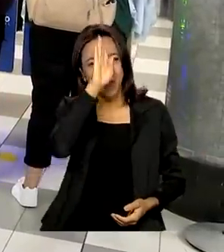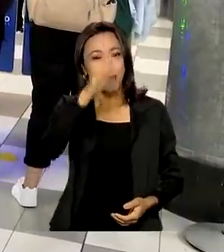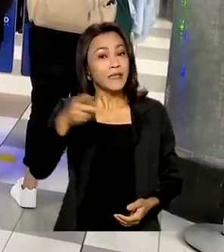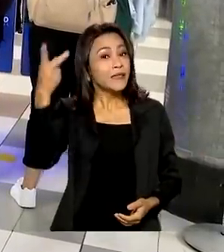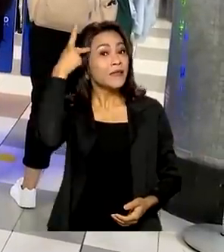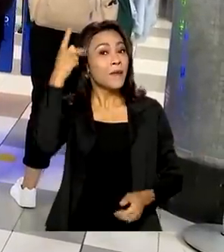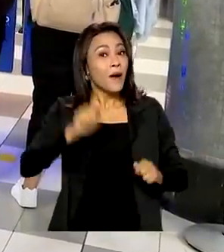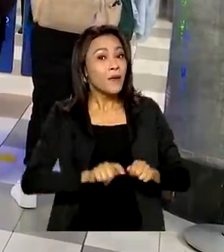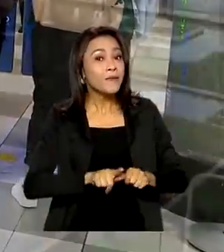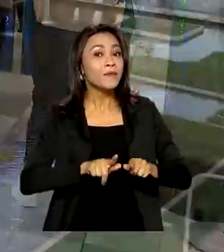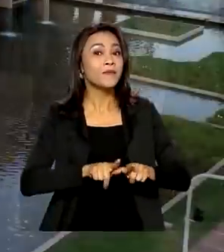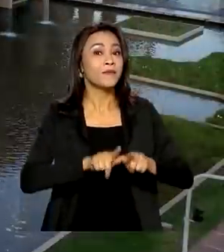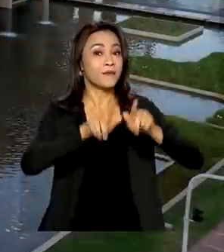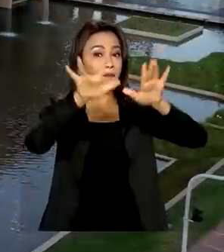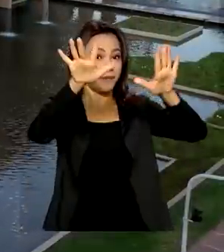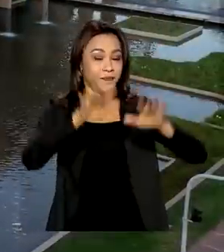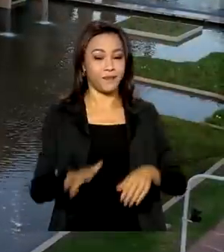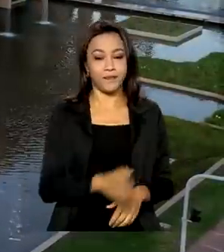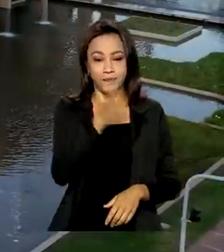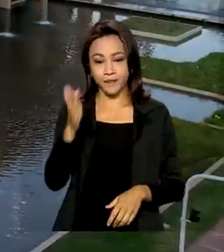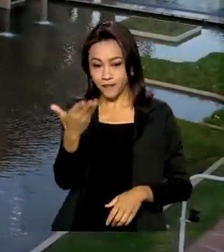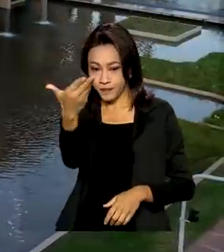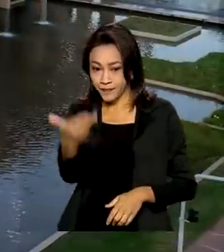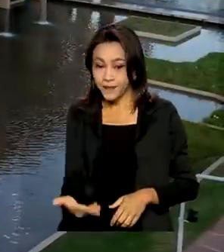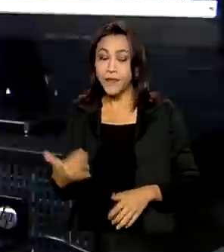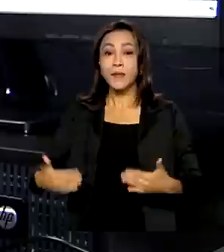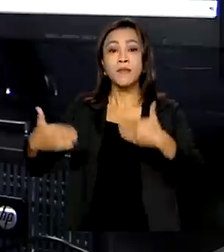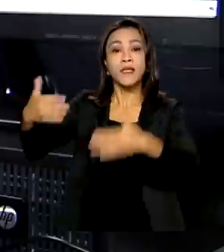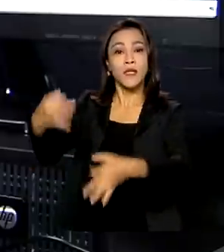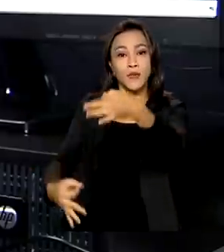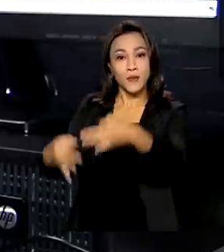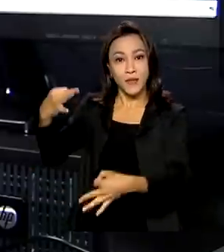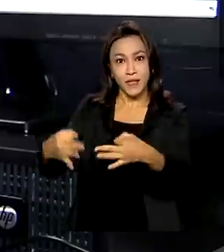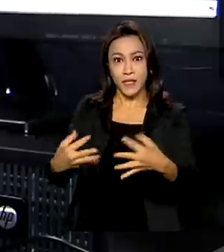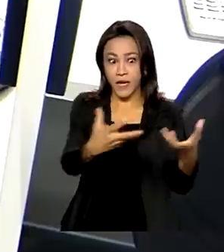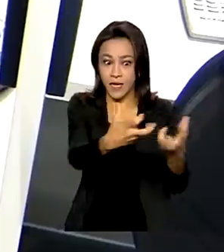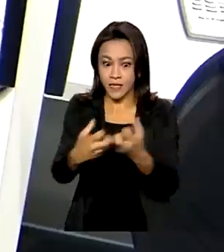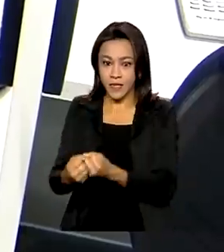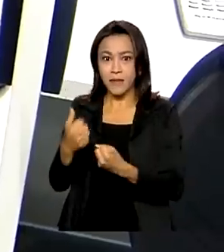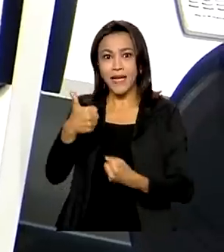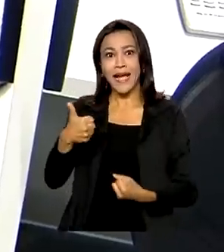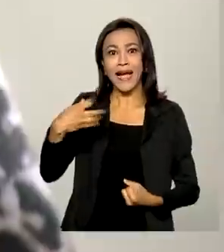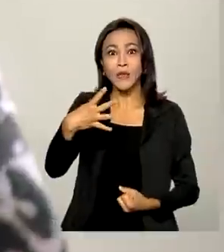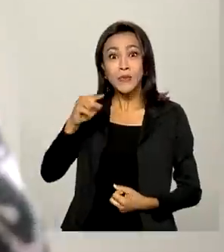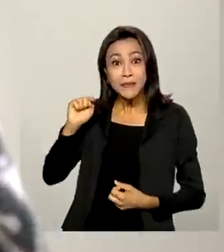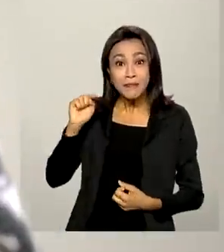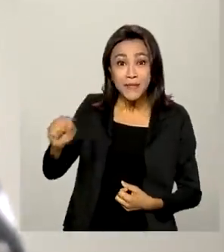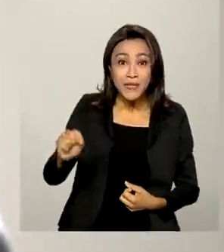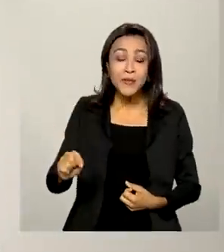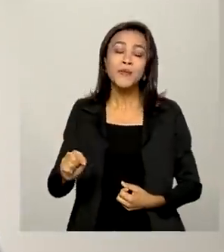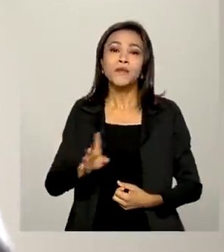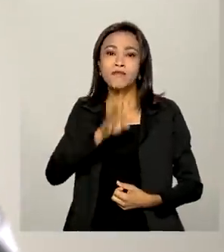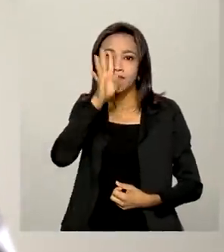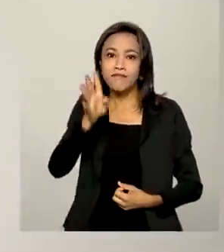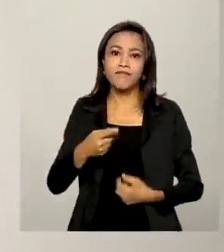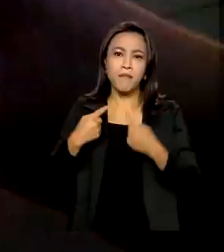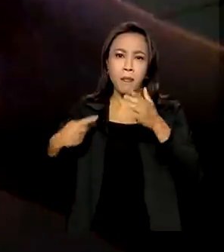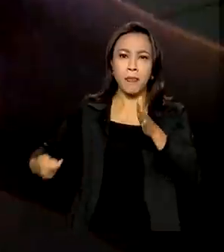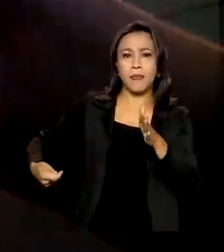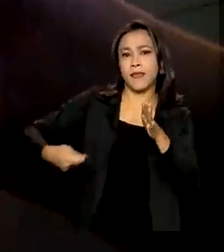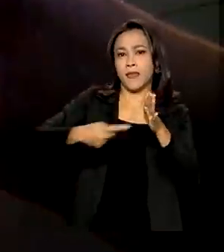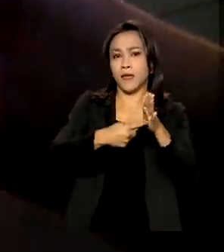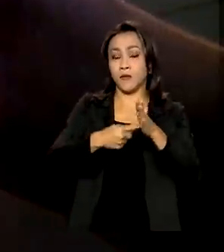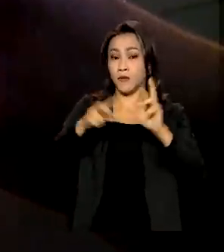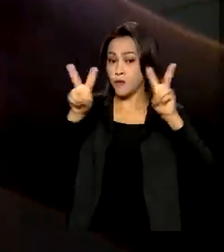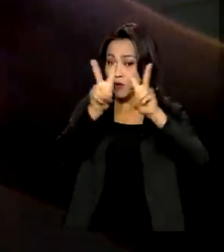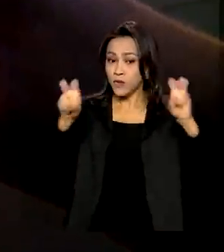São Paulo. Ministério da Justiça recebe mais de 14 mil denúncias de telemarketing abusivo este ano. Empresas de